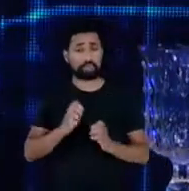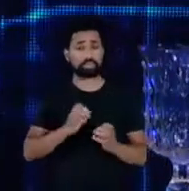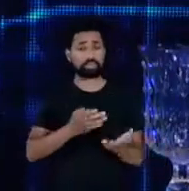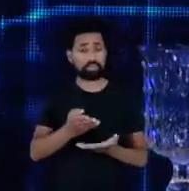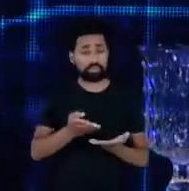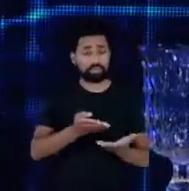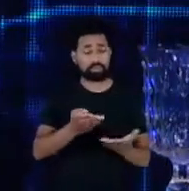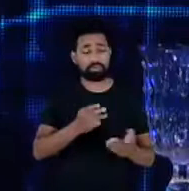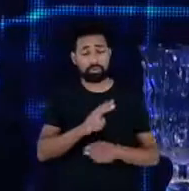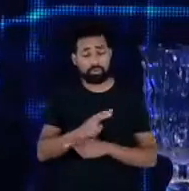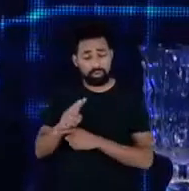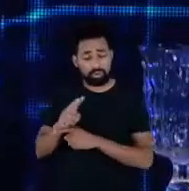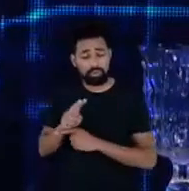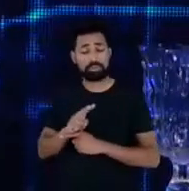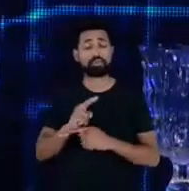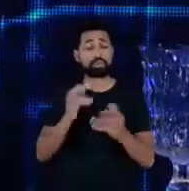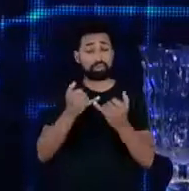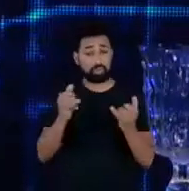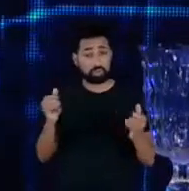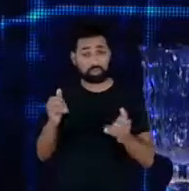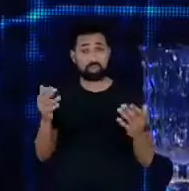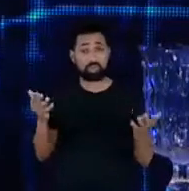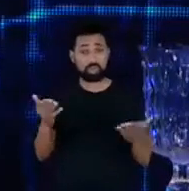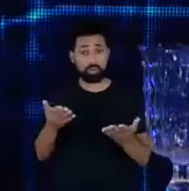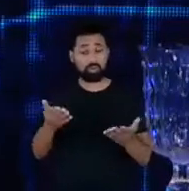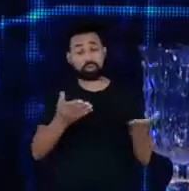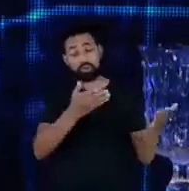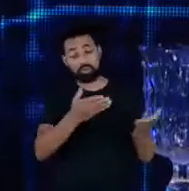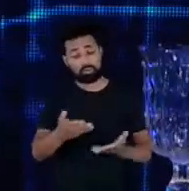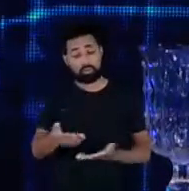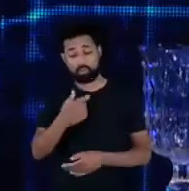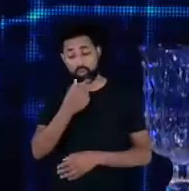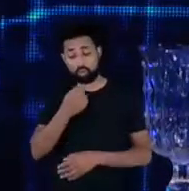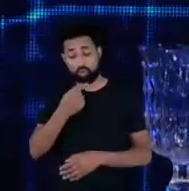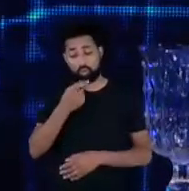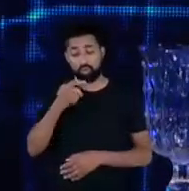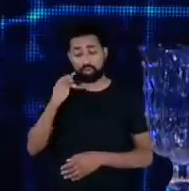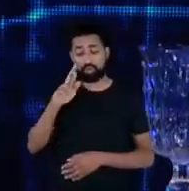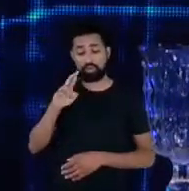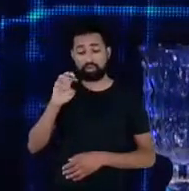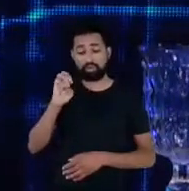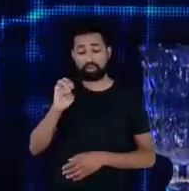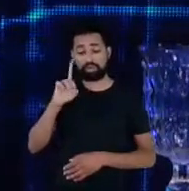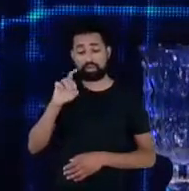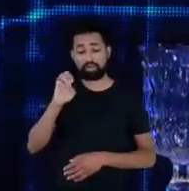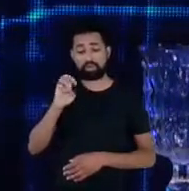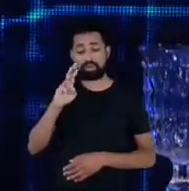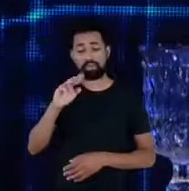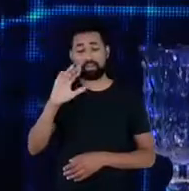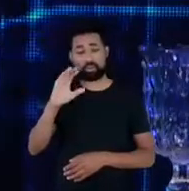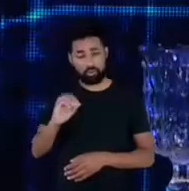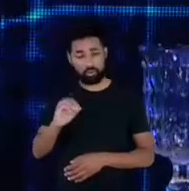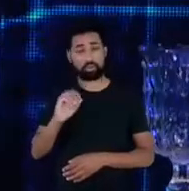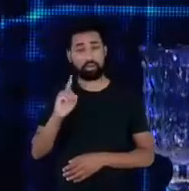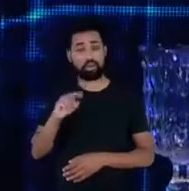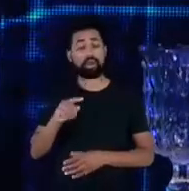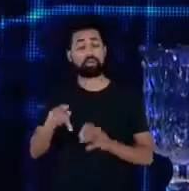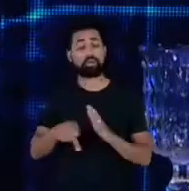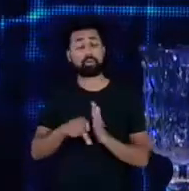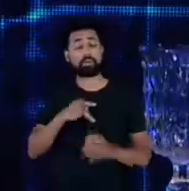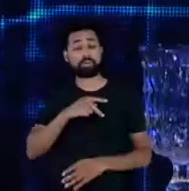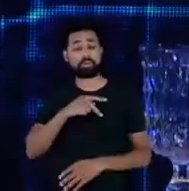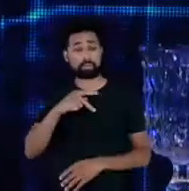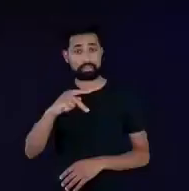então eu passo agora a palavra para o senhor Frederico Araújo que é presidente da associação brasileira das empresas de serviços de